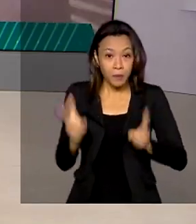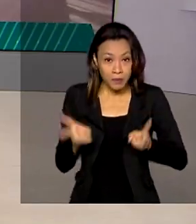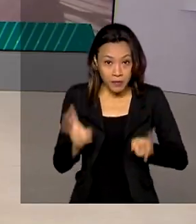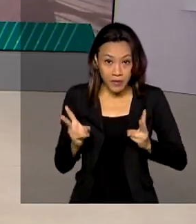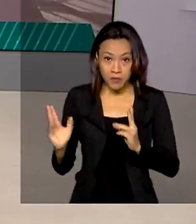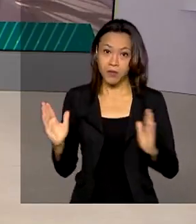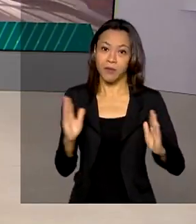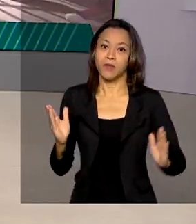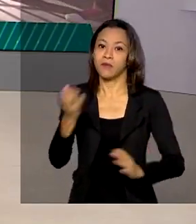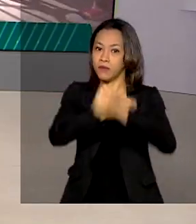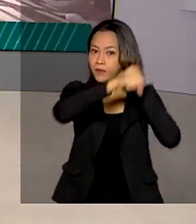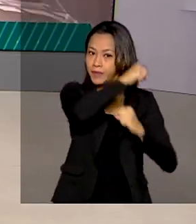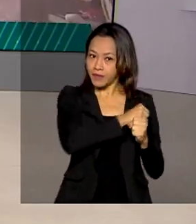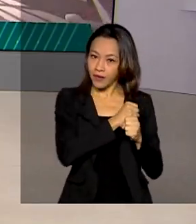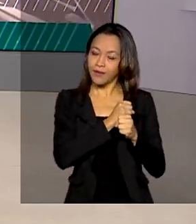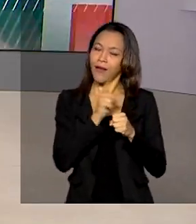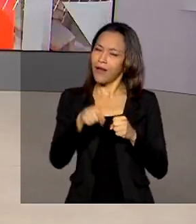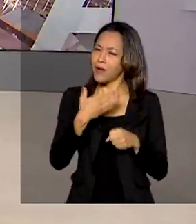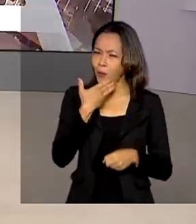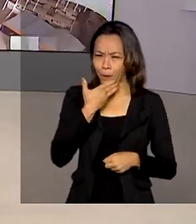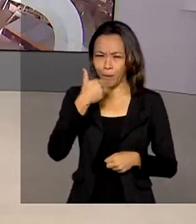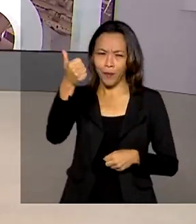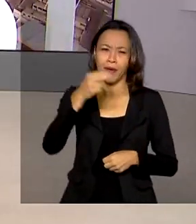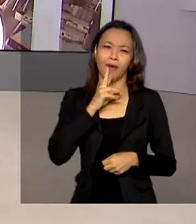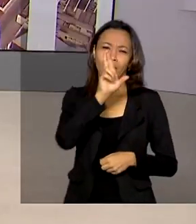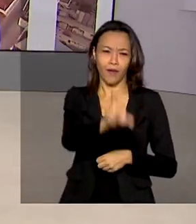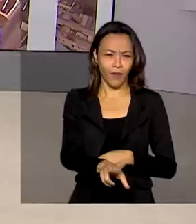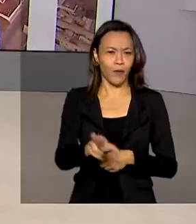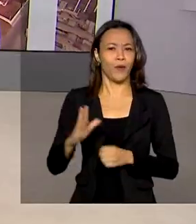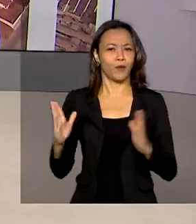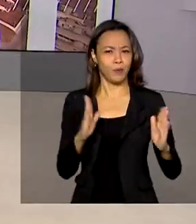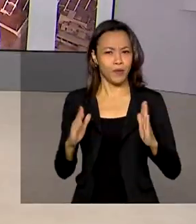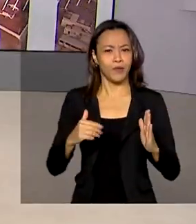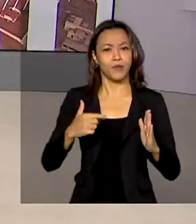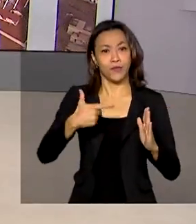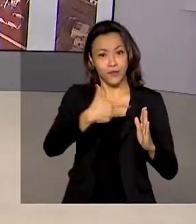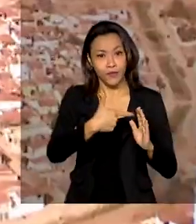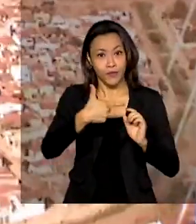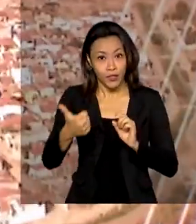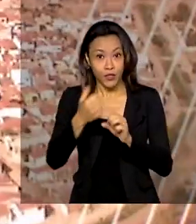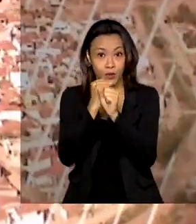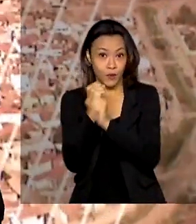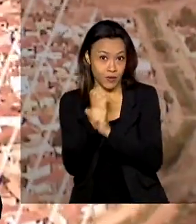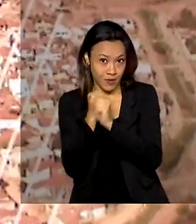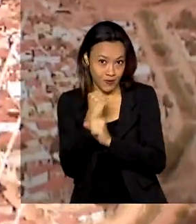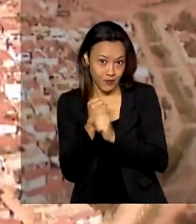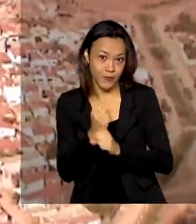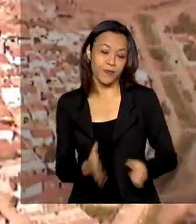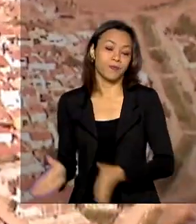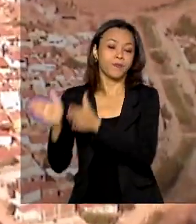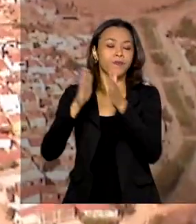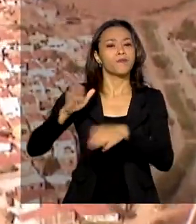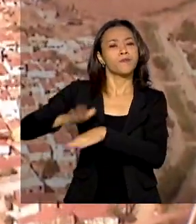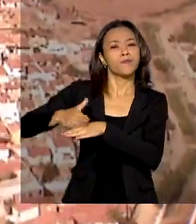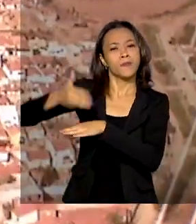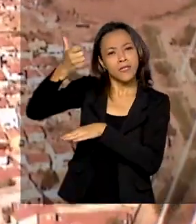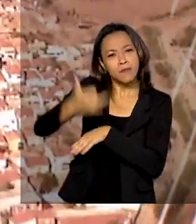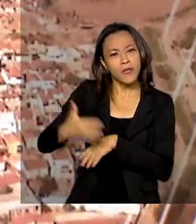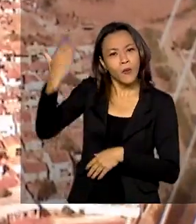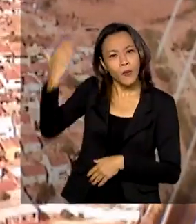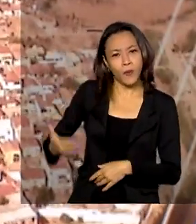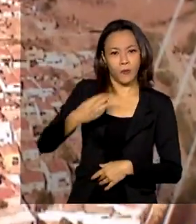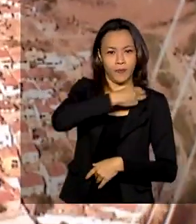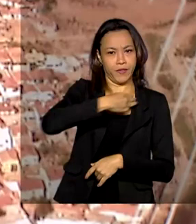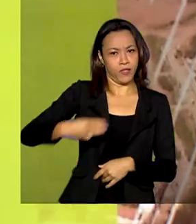do ano passado. É o melhor resultado para o mês em 21 anos. De acordo com o ministro Paulo Guedes, o